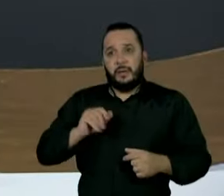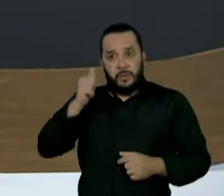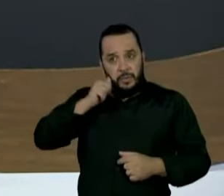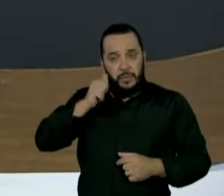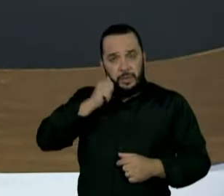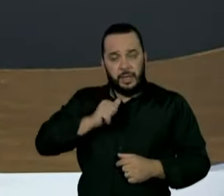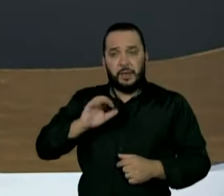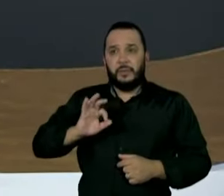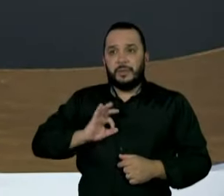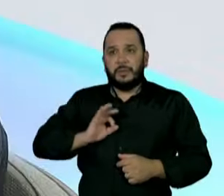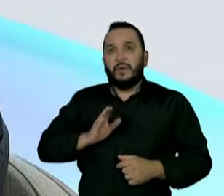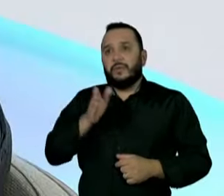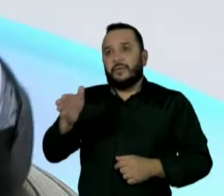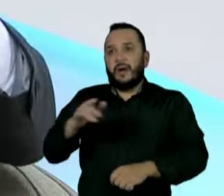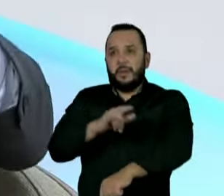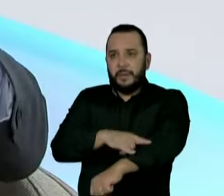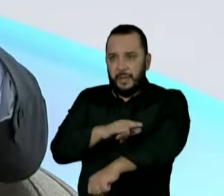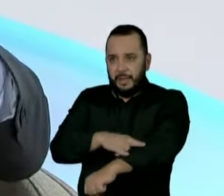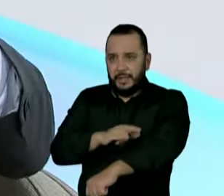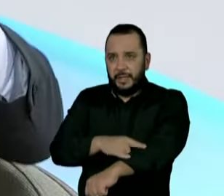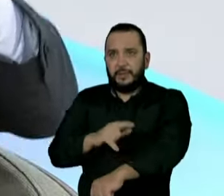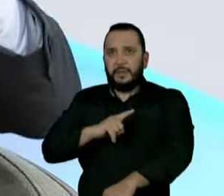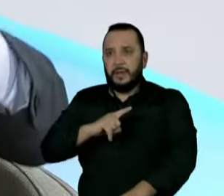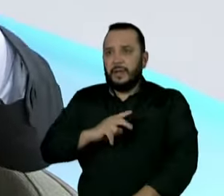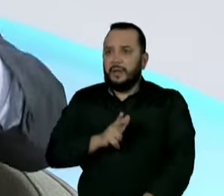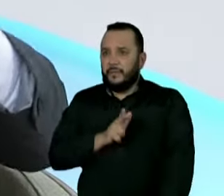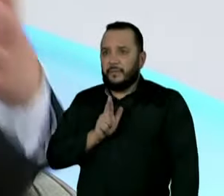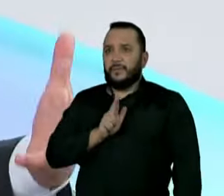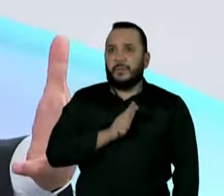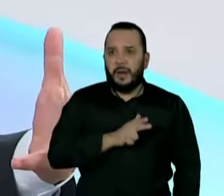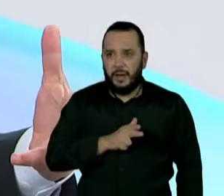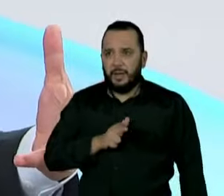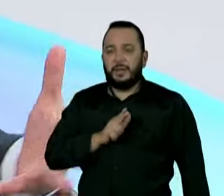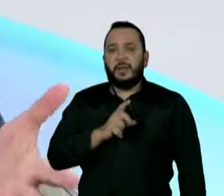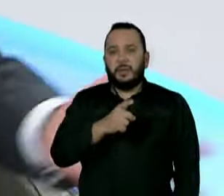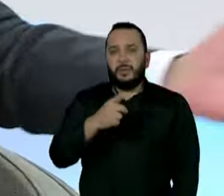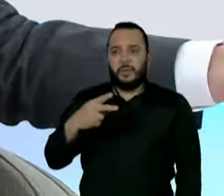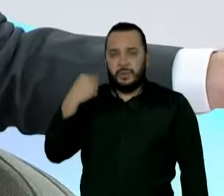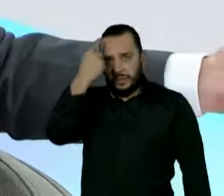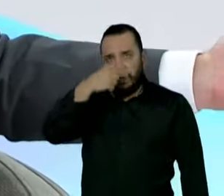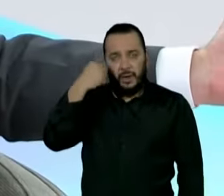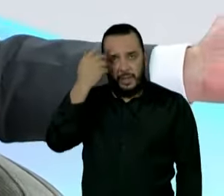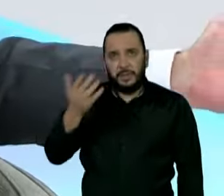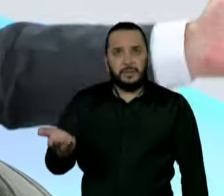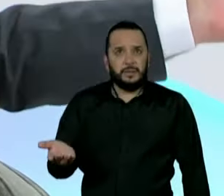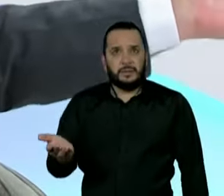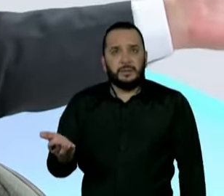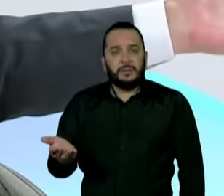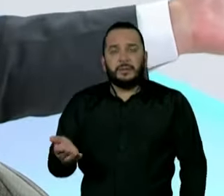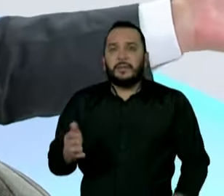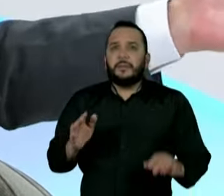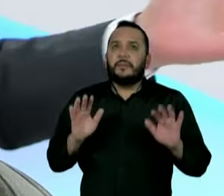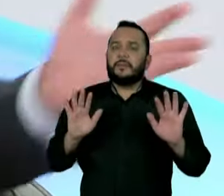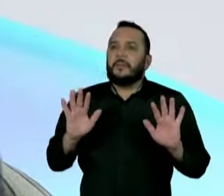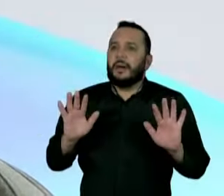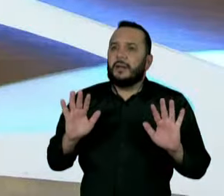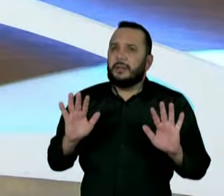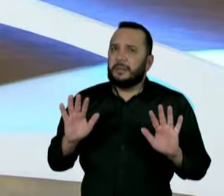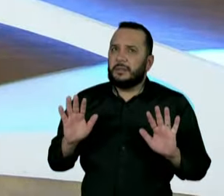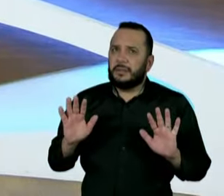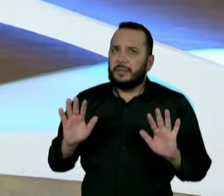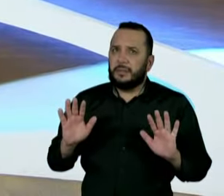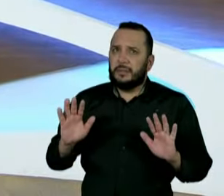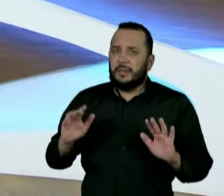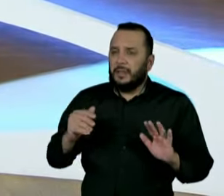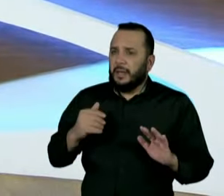vai ao toalete, vai ao banheiro, ela é filmada doze horas seguidas. É inacreditável isso aí, é inacreditável. Os próprios dados da